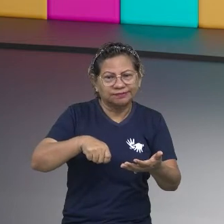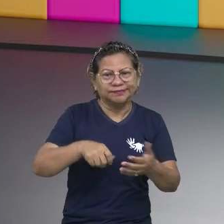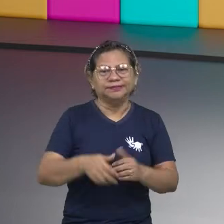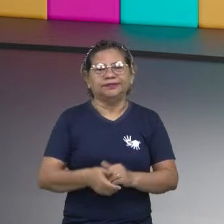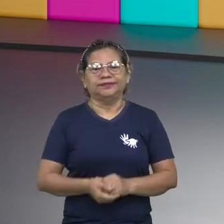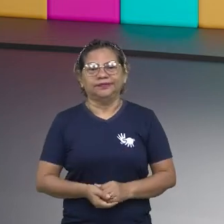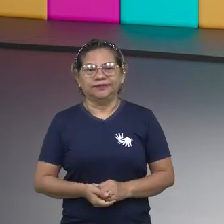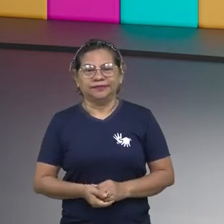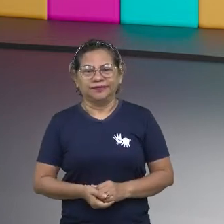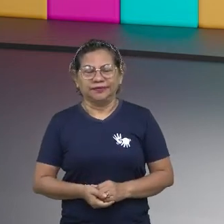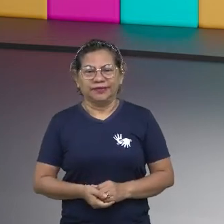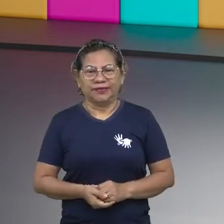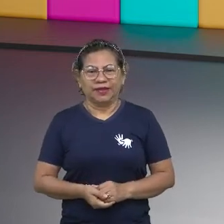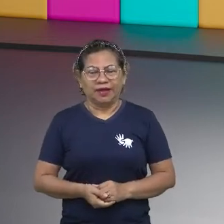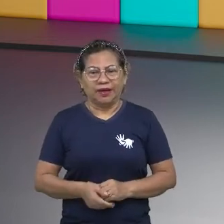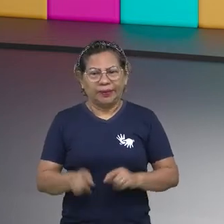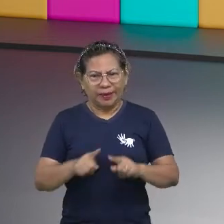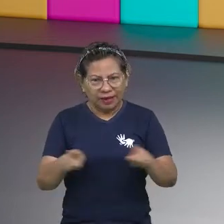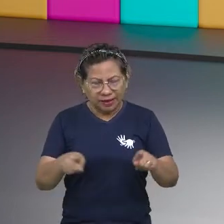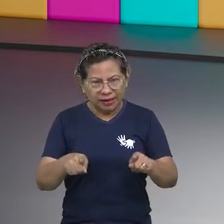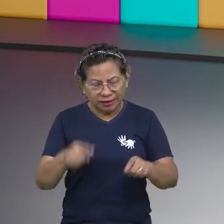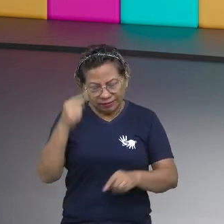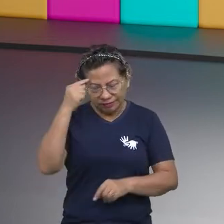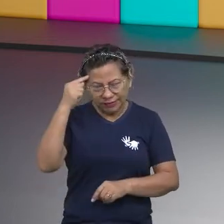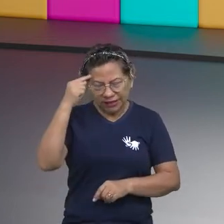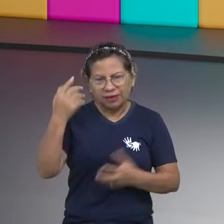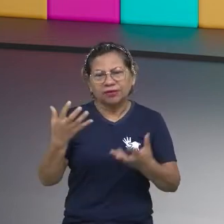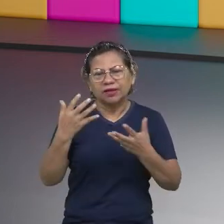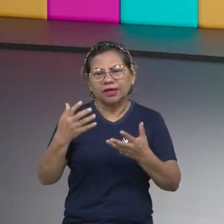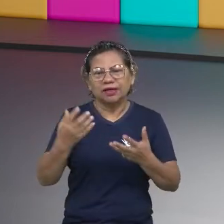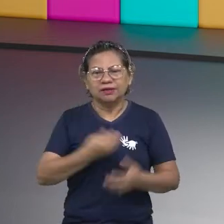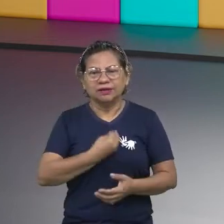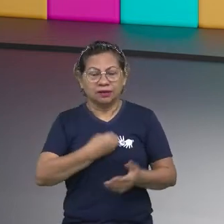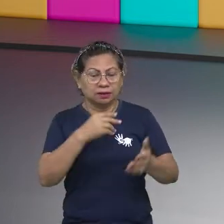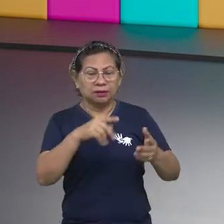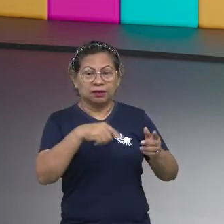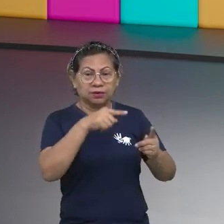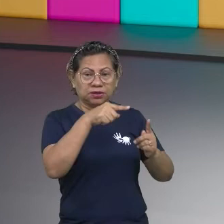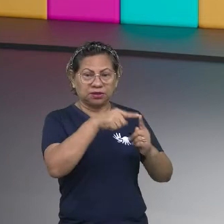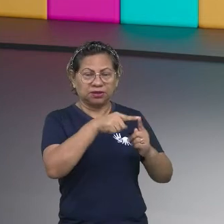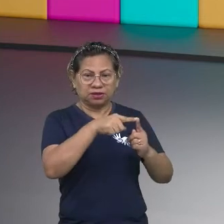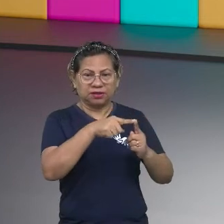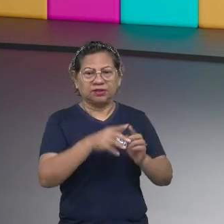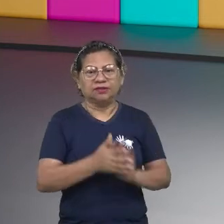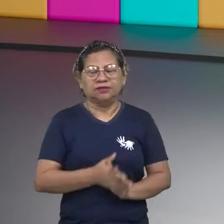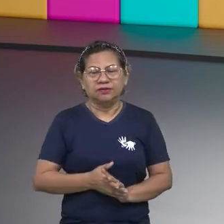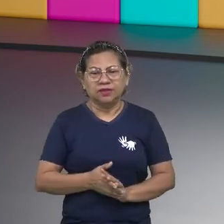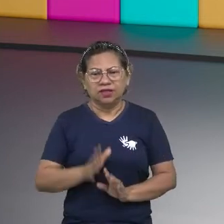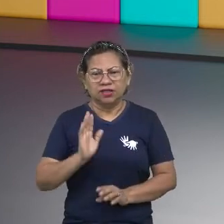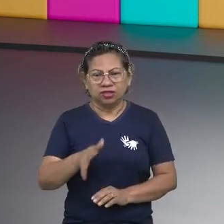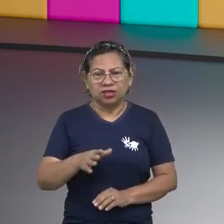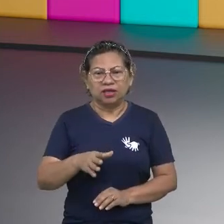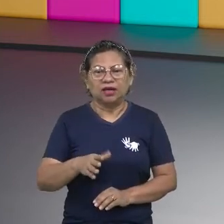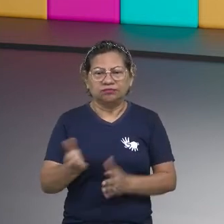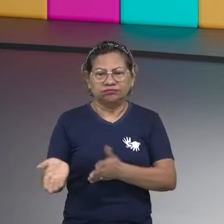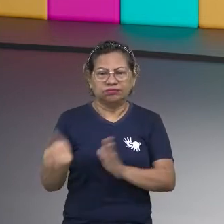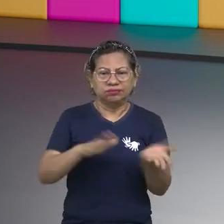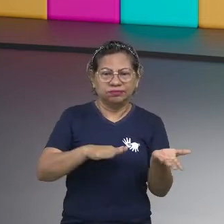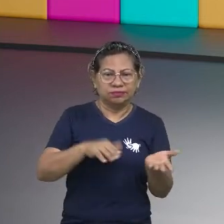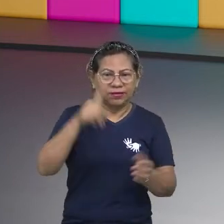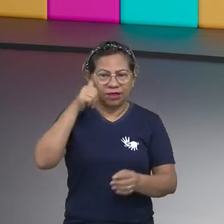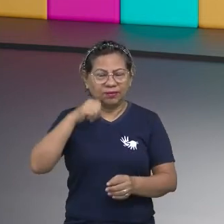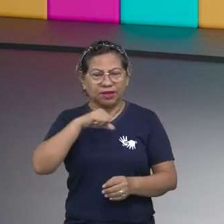freou meus sonhos. Eu queria um objetivo. Mesmo a minha mãe já sendo falecida, eu falava, eu vou dar orgulho.